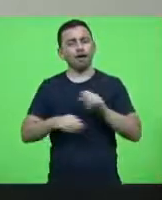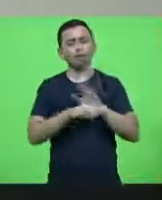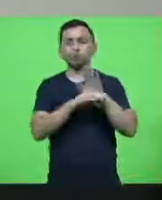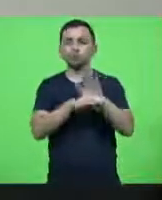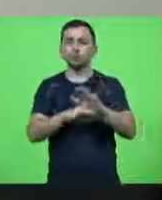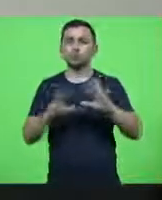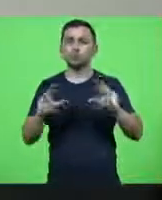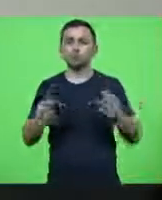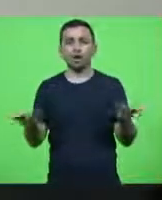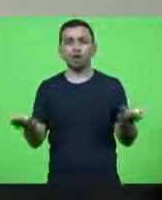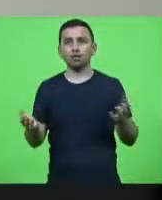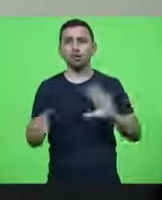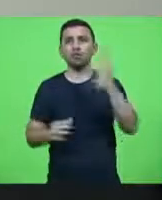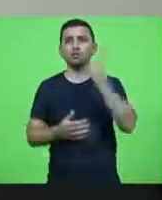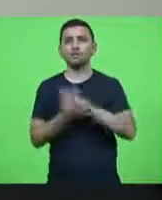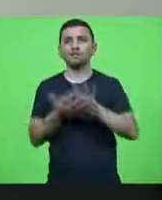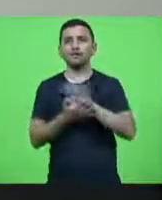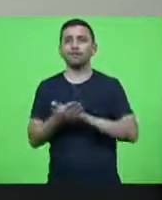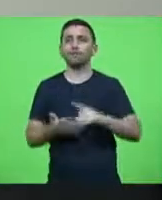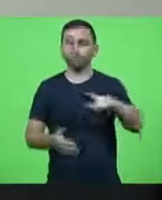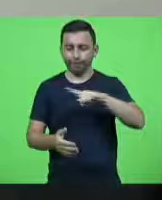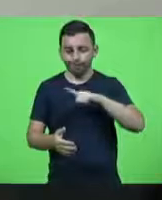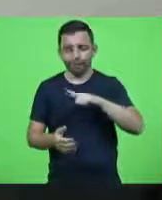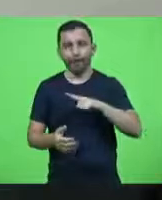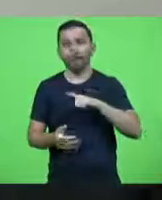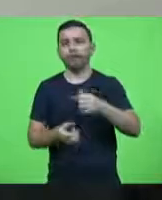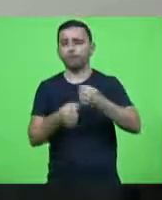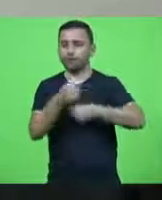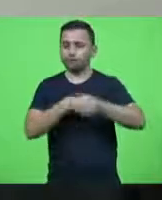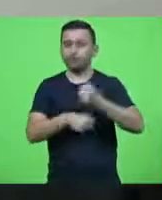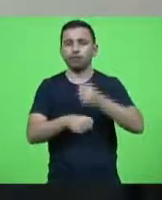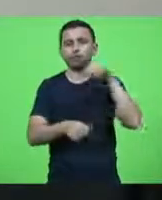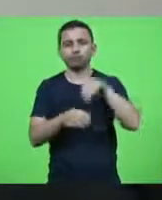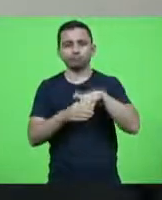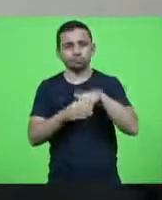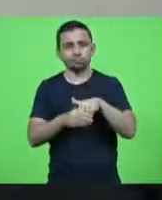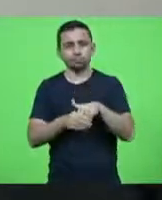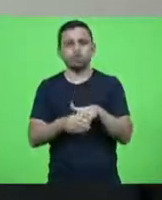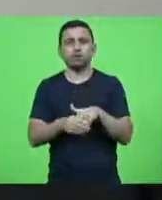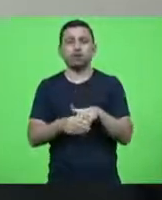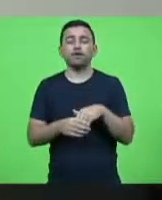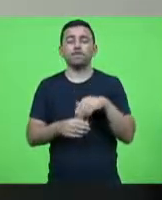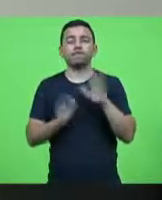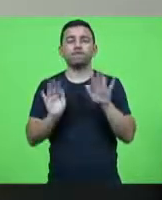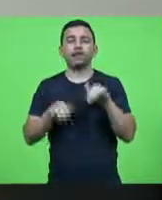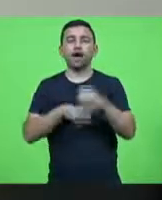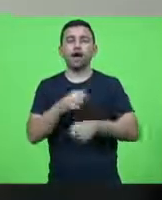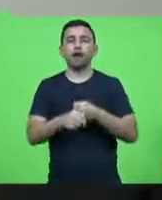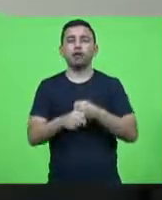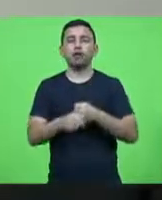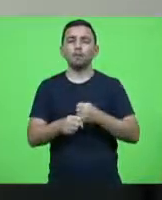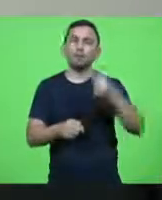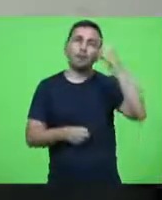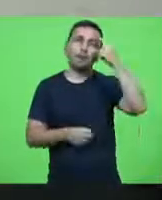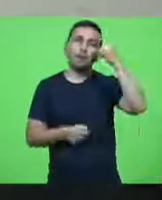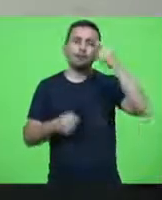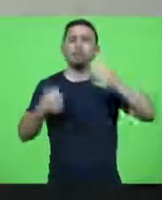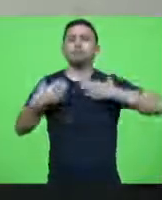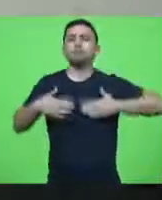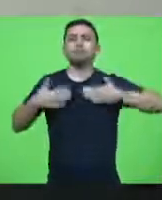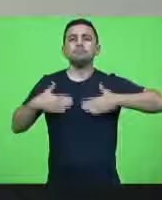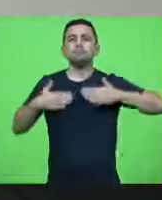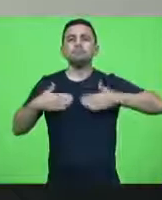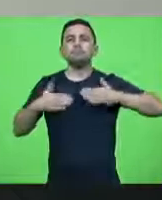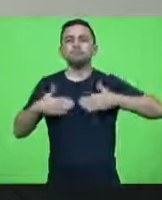mas não aconteceu isso aconteceu as eleições pois bem chegou no final do ano o pessoal acreditou que está tudo certo estava imunizado